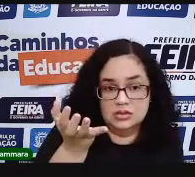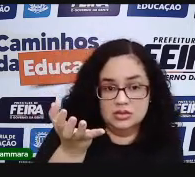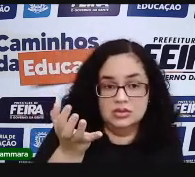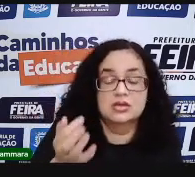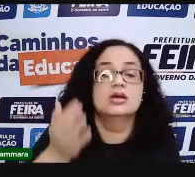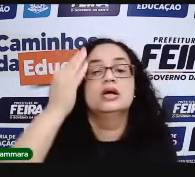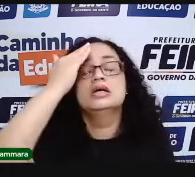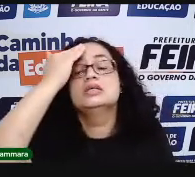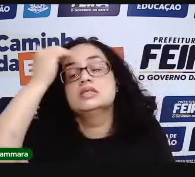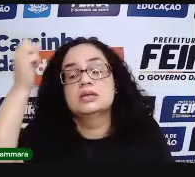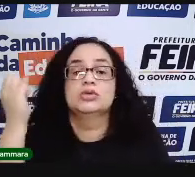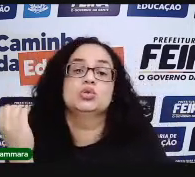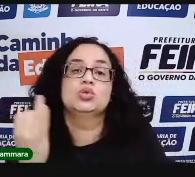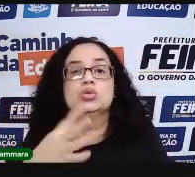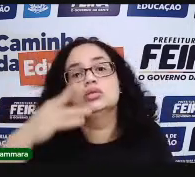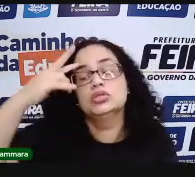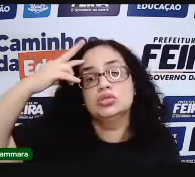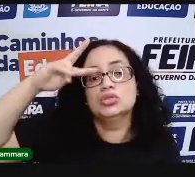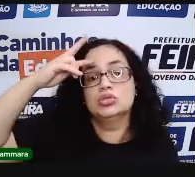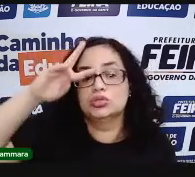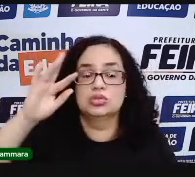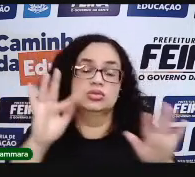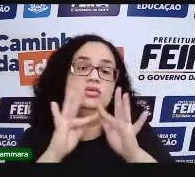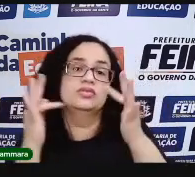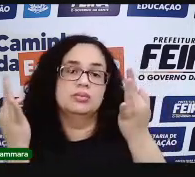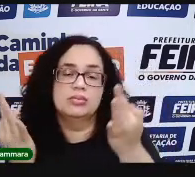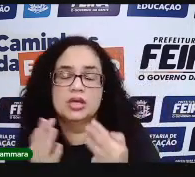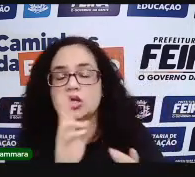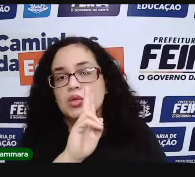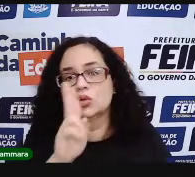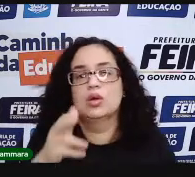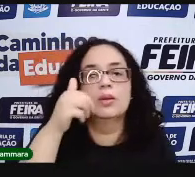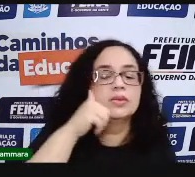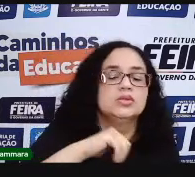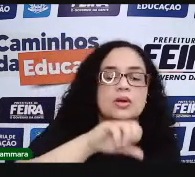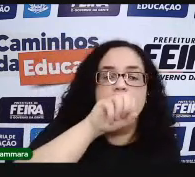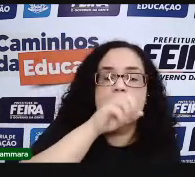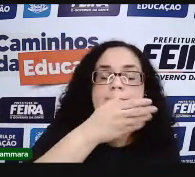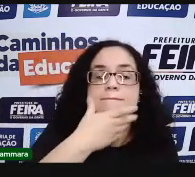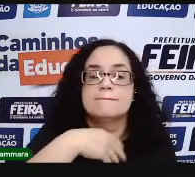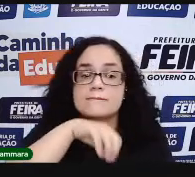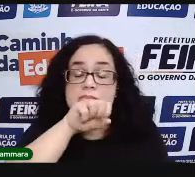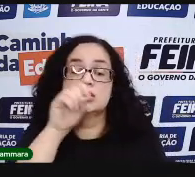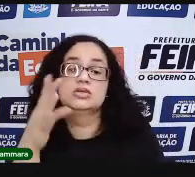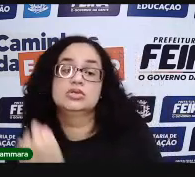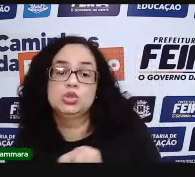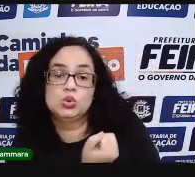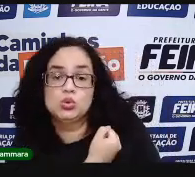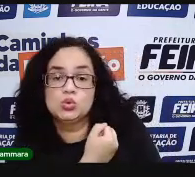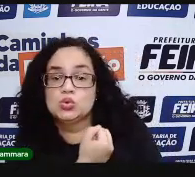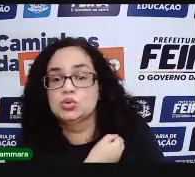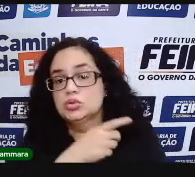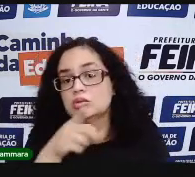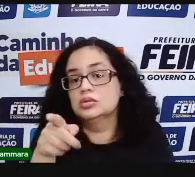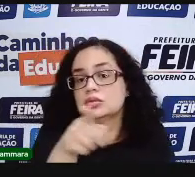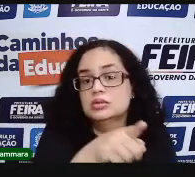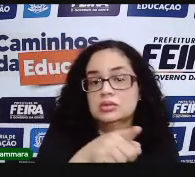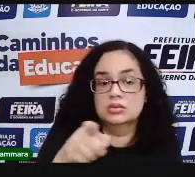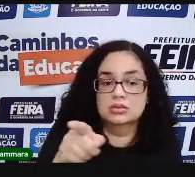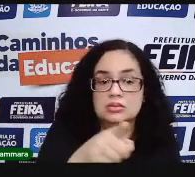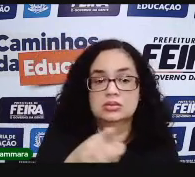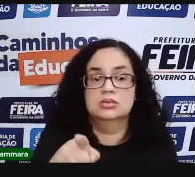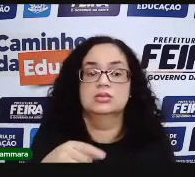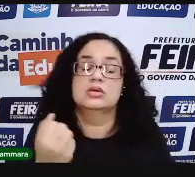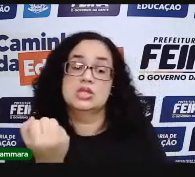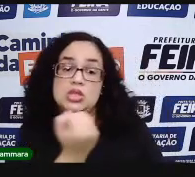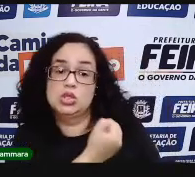E aí, nessa informação, vai saber toda a sua história familiar. Nome da sua mãe, do seu pai, dos seus avós. Através de um número. Temos os